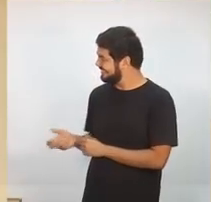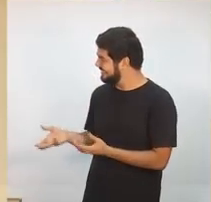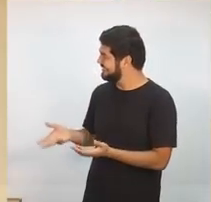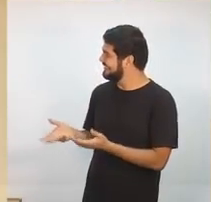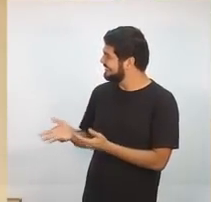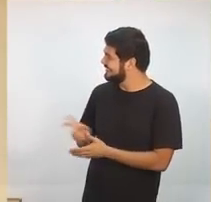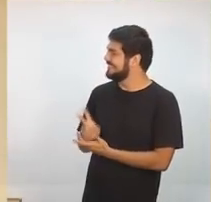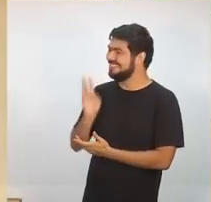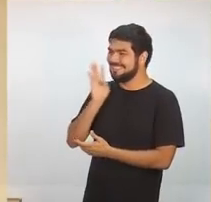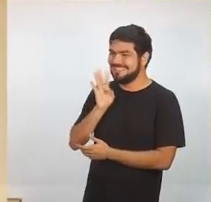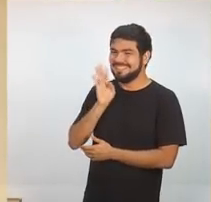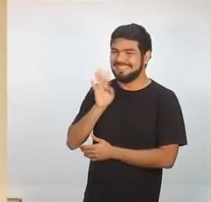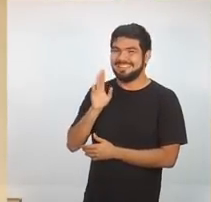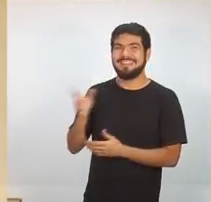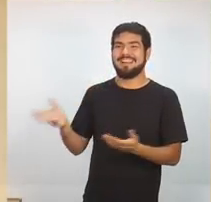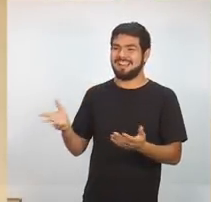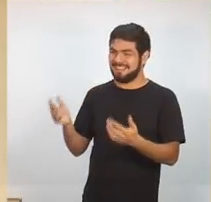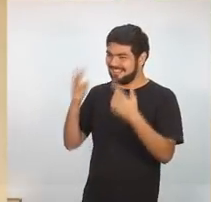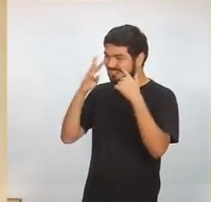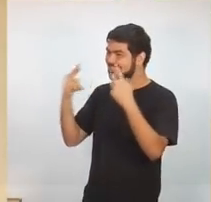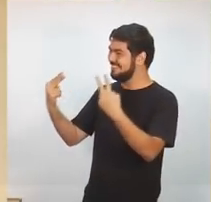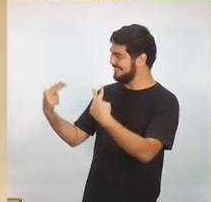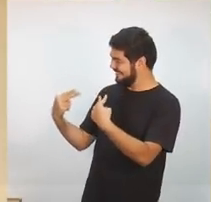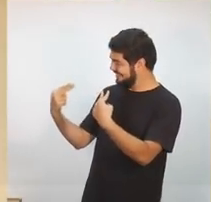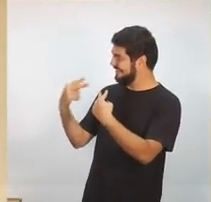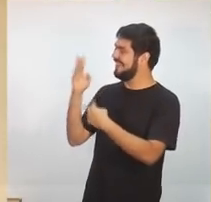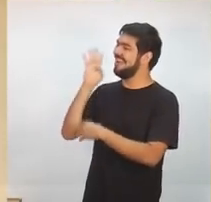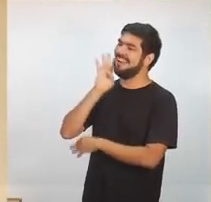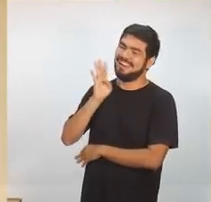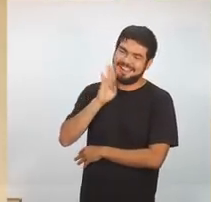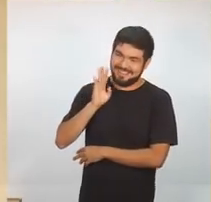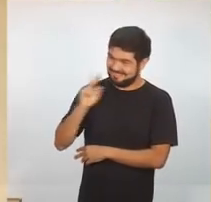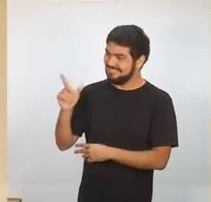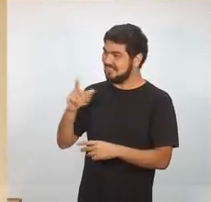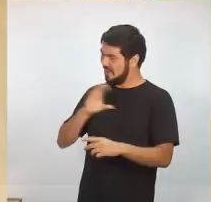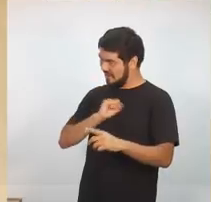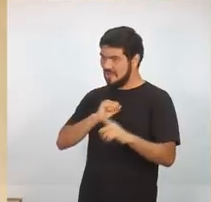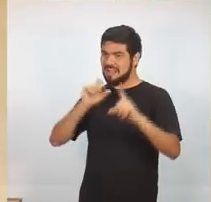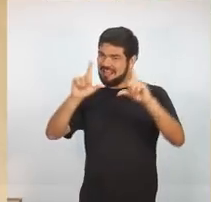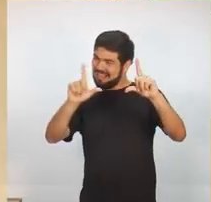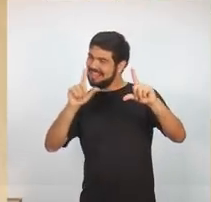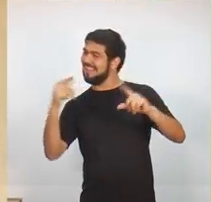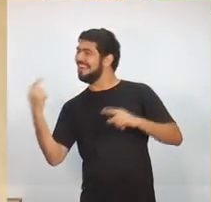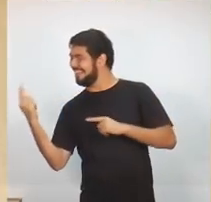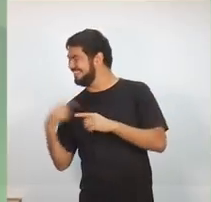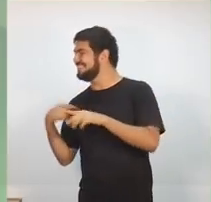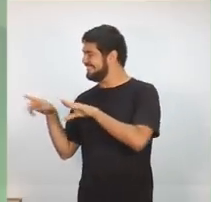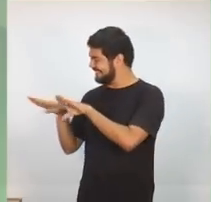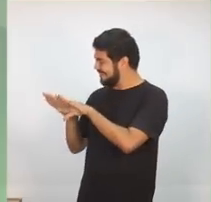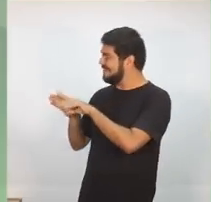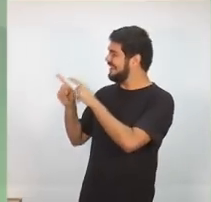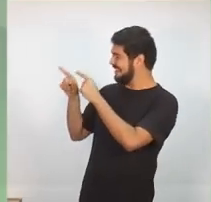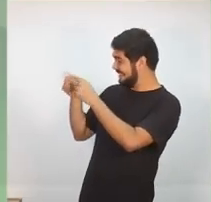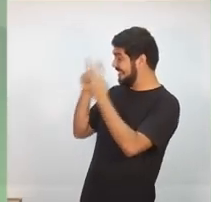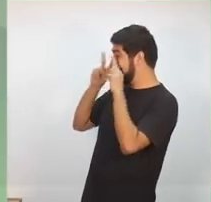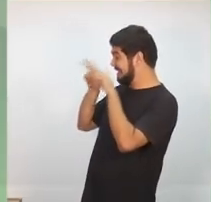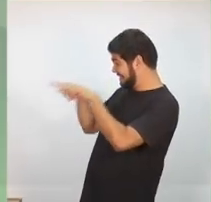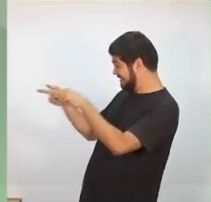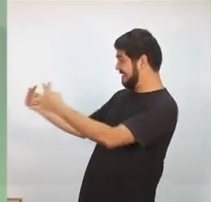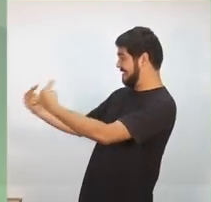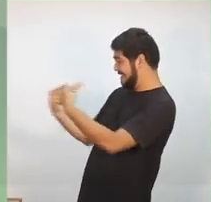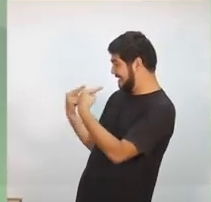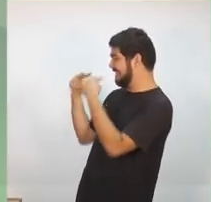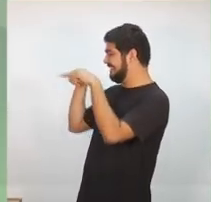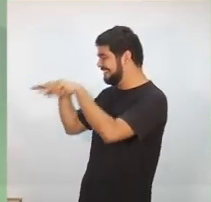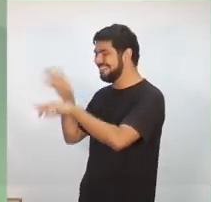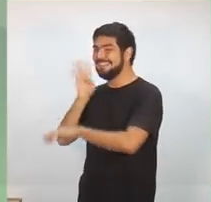Mas eu lhe assisto, sim. Você me assiste, assisto, Acho bom assistir. A também te assiste. Vamos lá, coloca o cronômetro na tela.